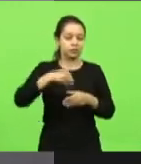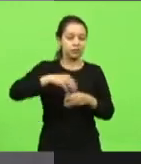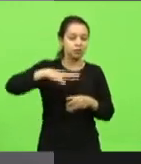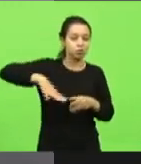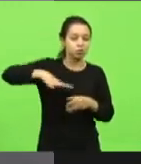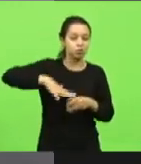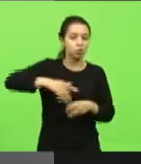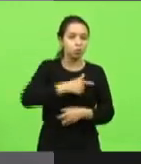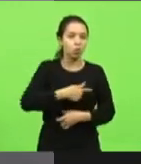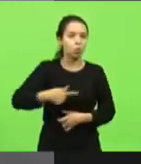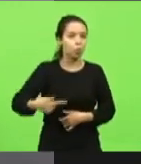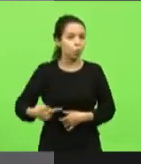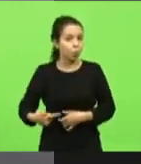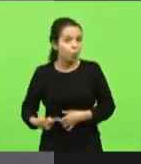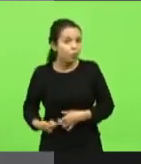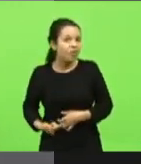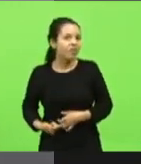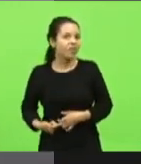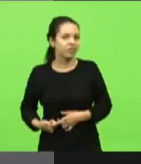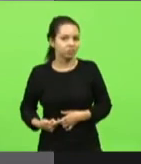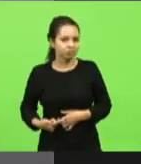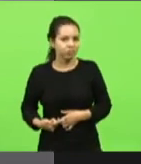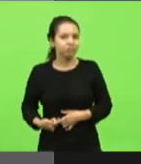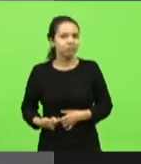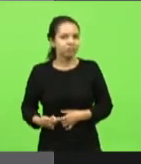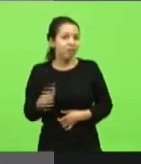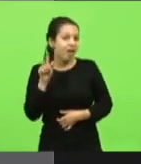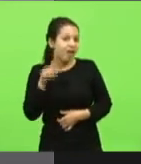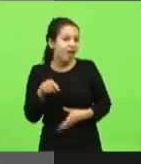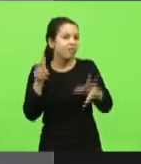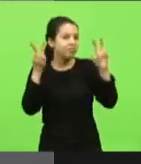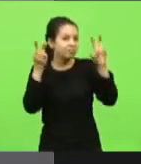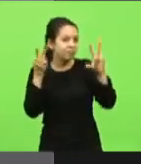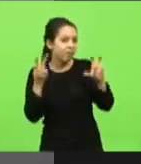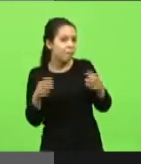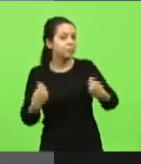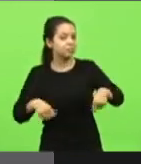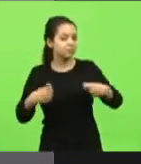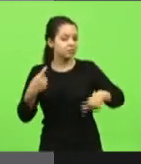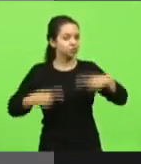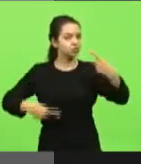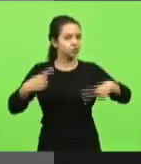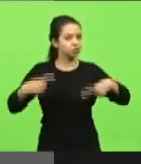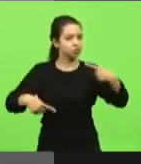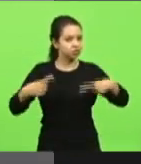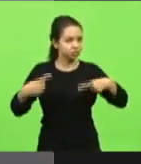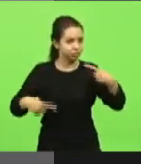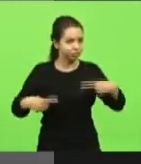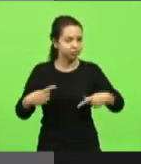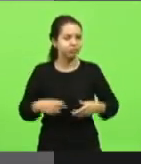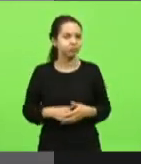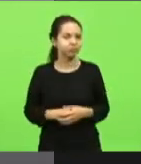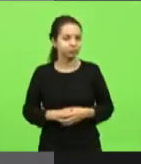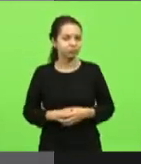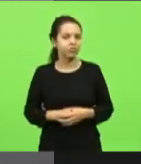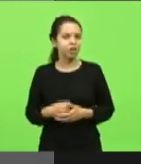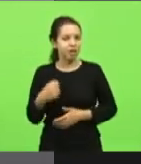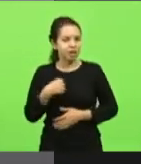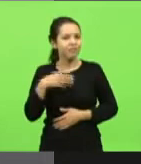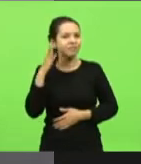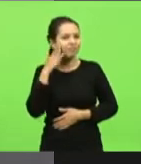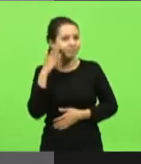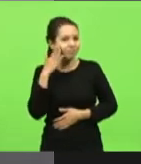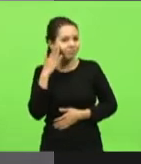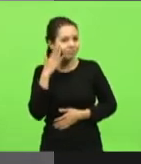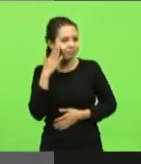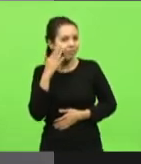e é são questões realmente que precisam ser discutidas eu eu sei que tem uma